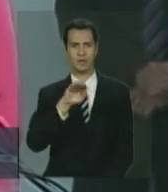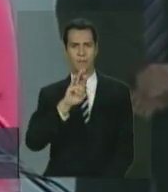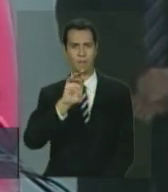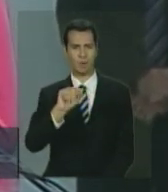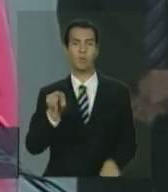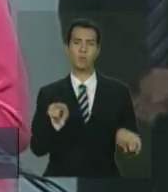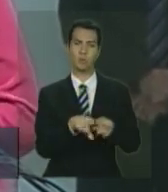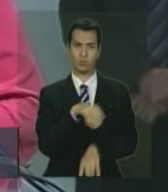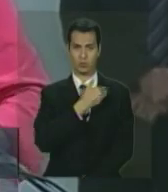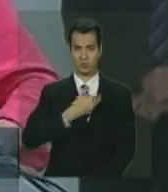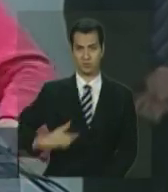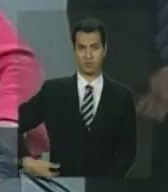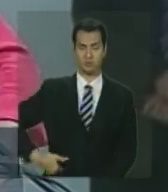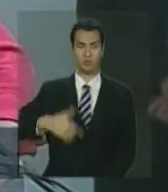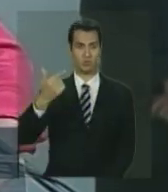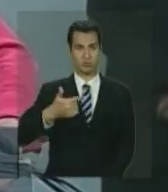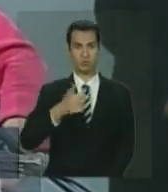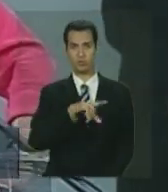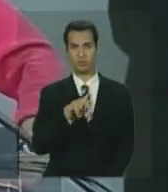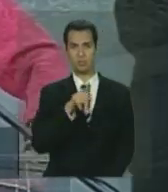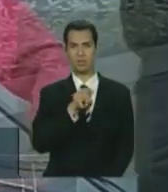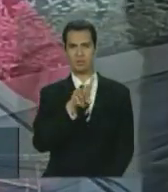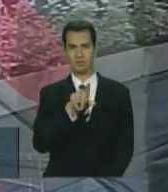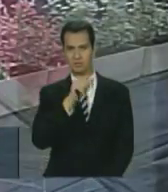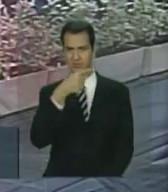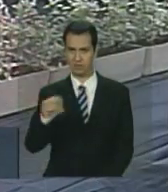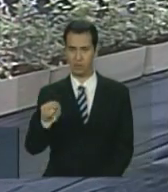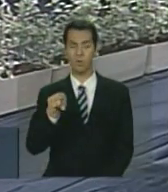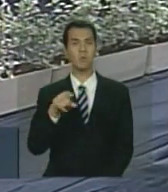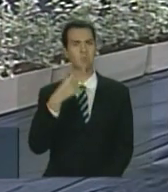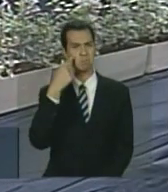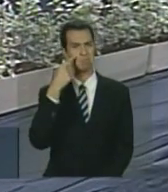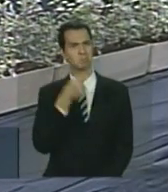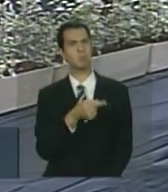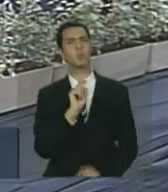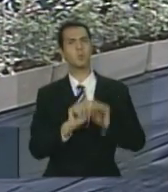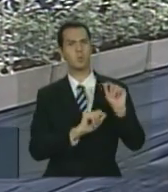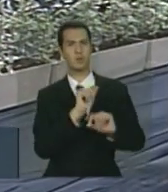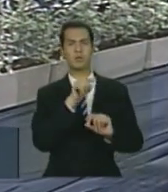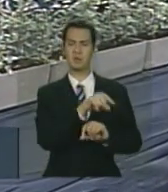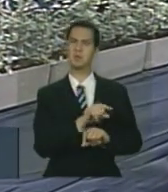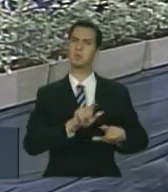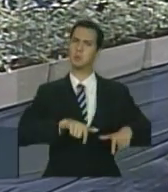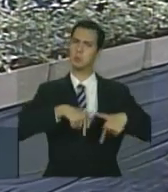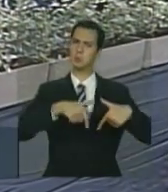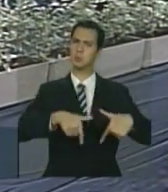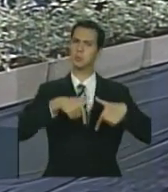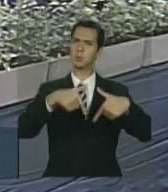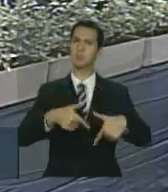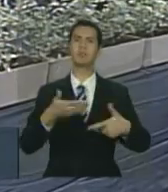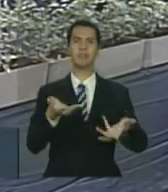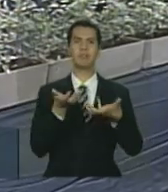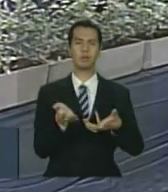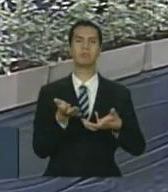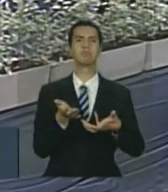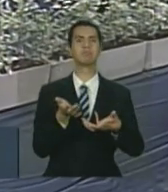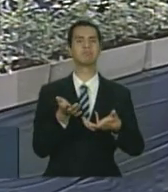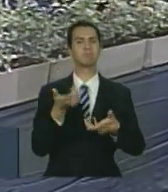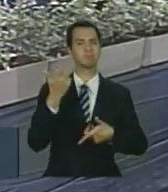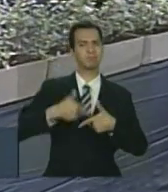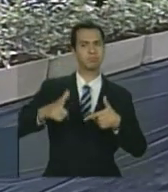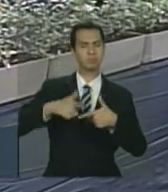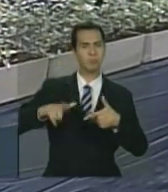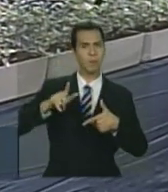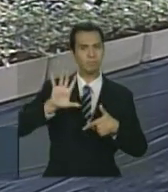-governador Pesão um grande empenho em solucionar todo tipo de problema que aparece no